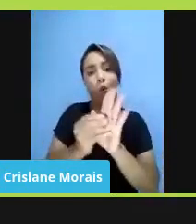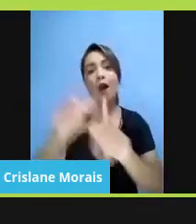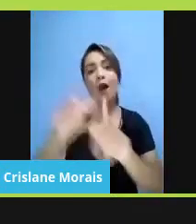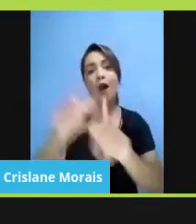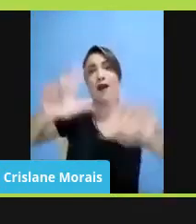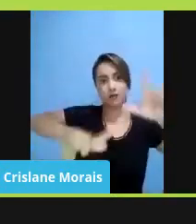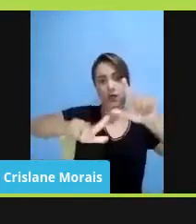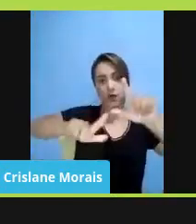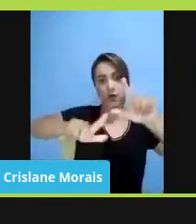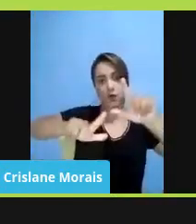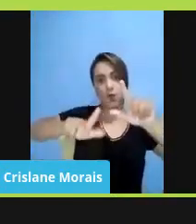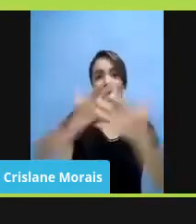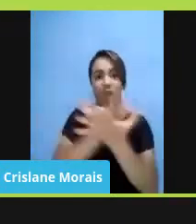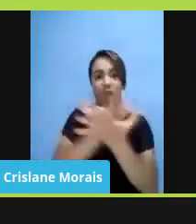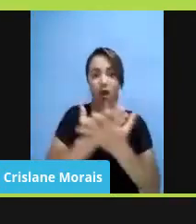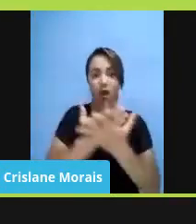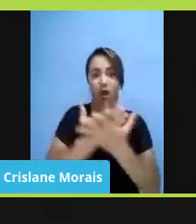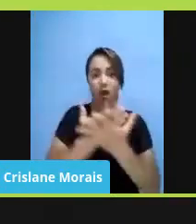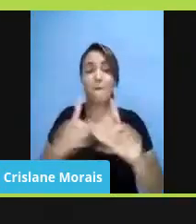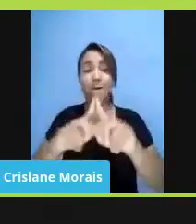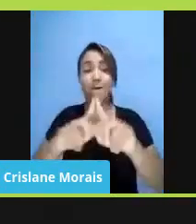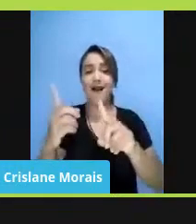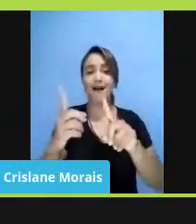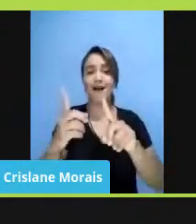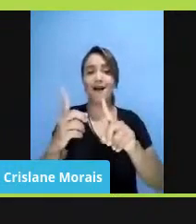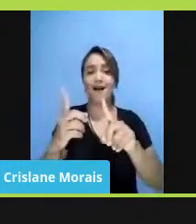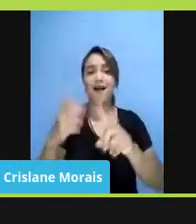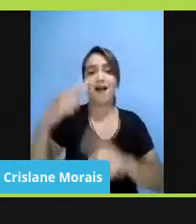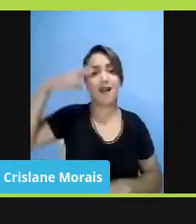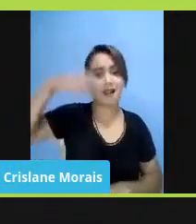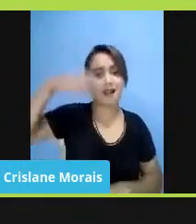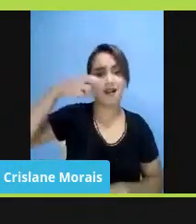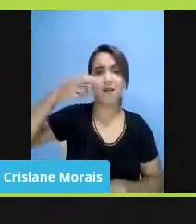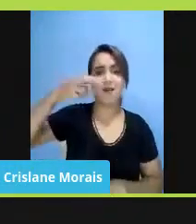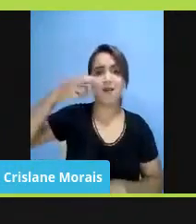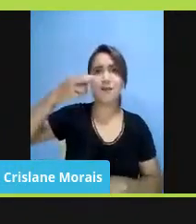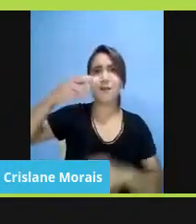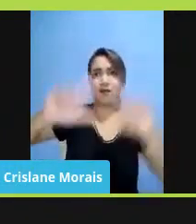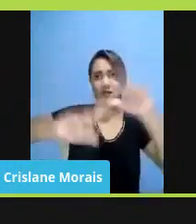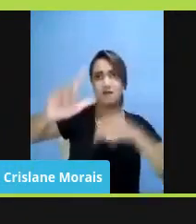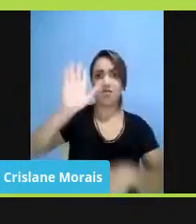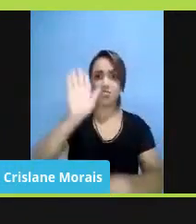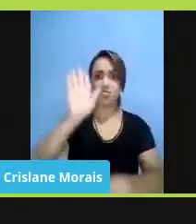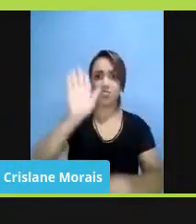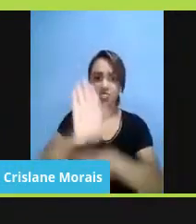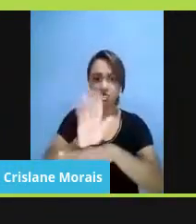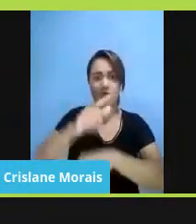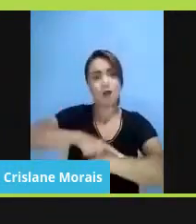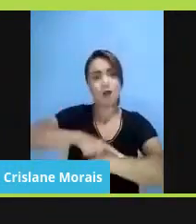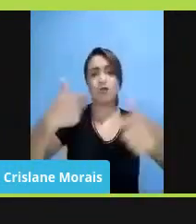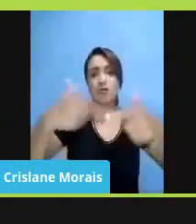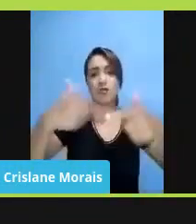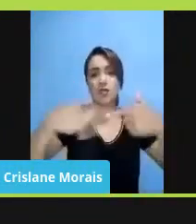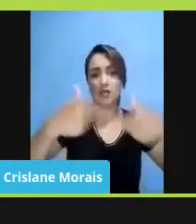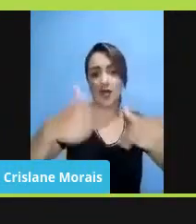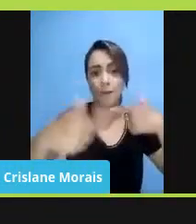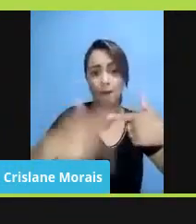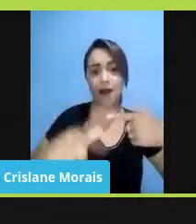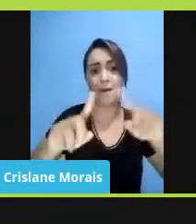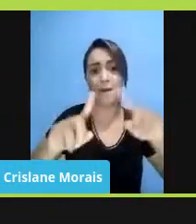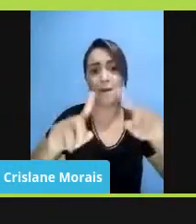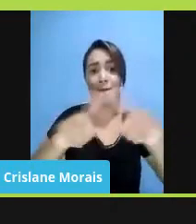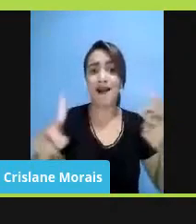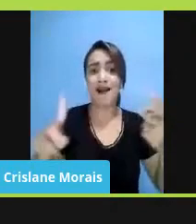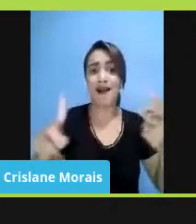a TV transmite de tarde, que é o horário do trabalho, quando era um estudante noturno, com